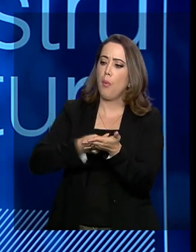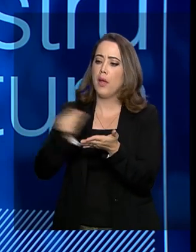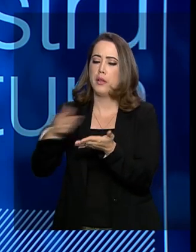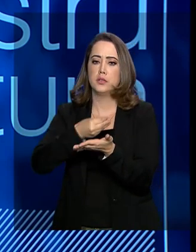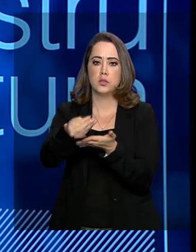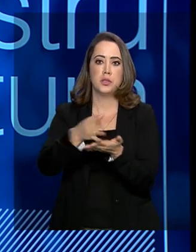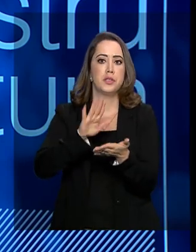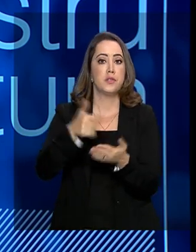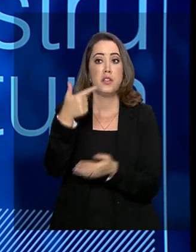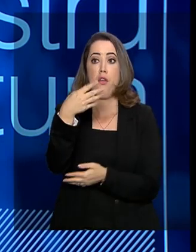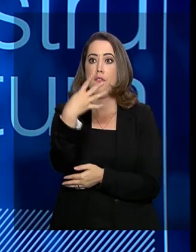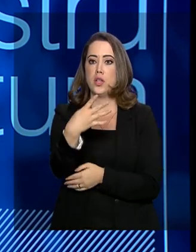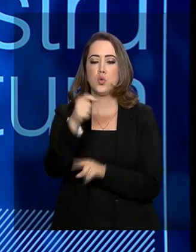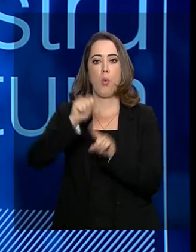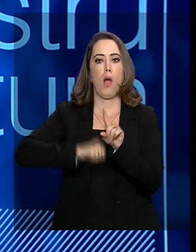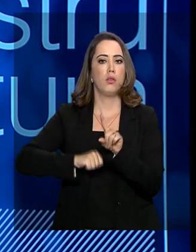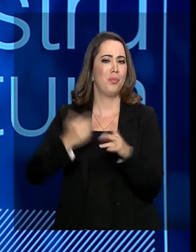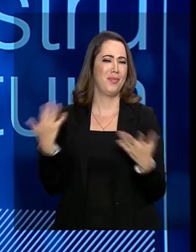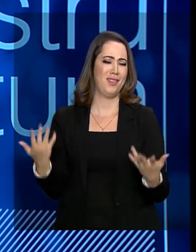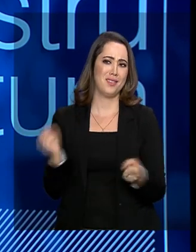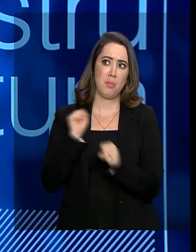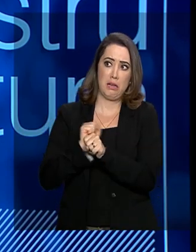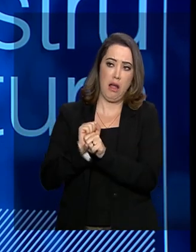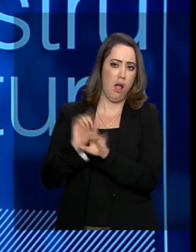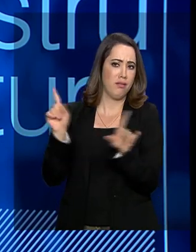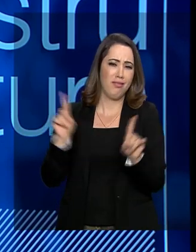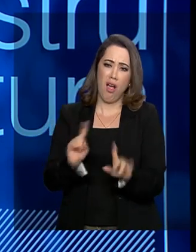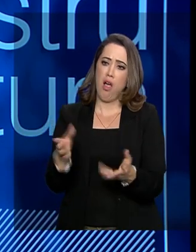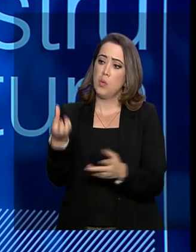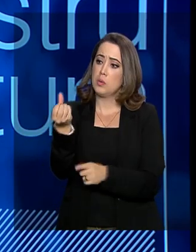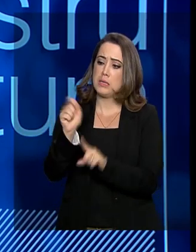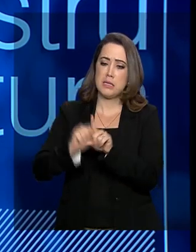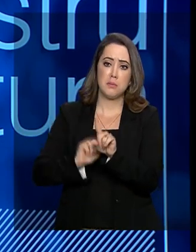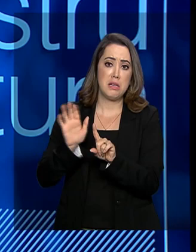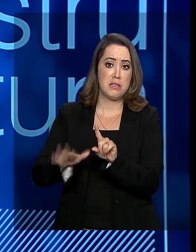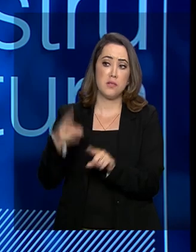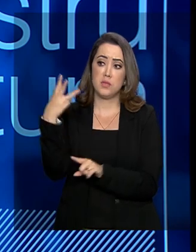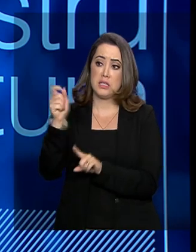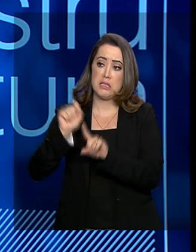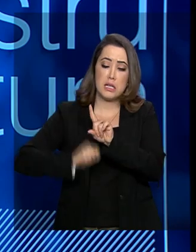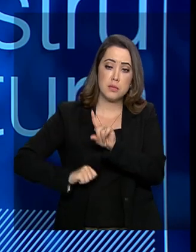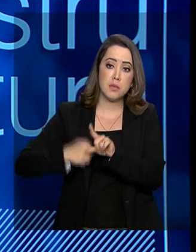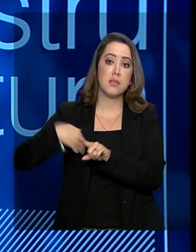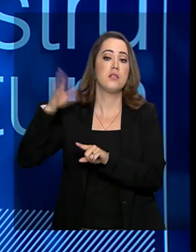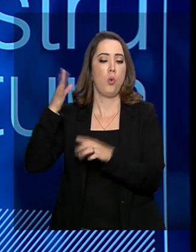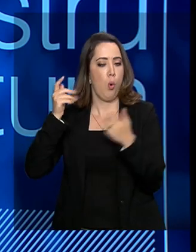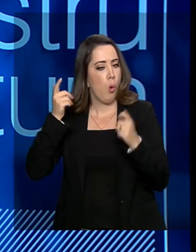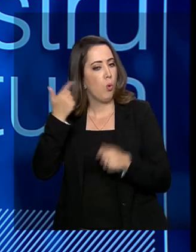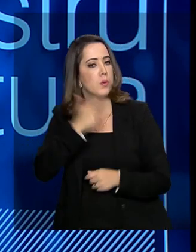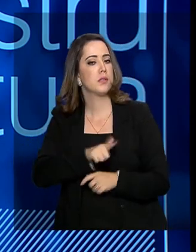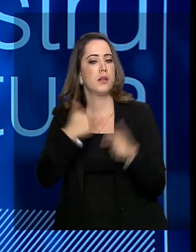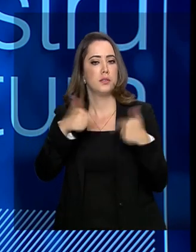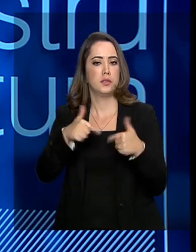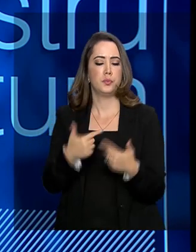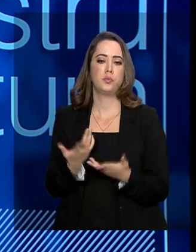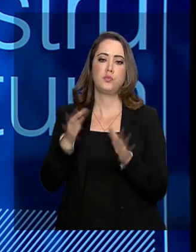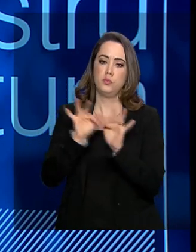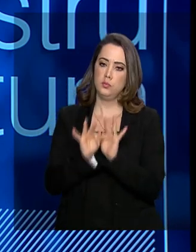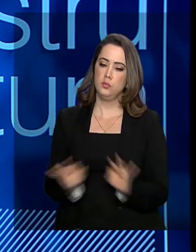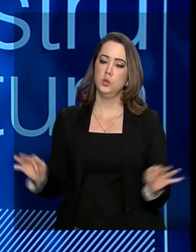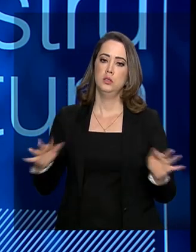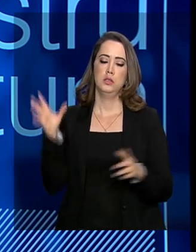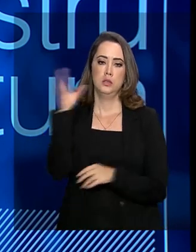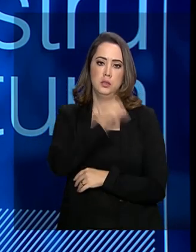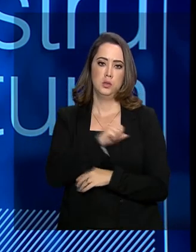necessárias, às vezes 24 meses, conseguir fazer em seis meses ou até três meses, dependendo do caso. Então, essa é uma agenda forte, desburocratização, ela